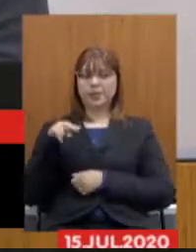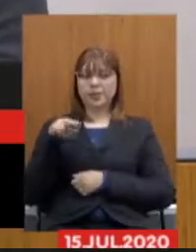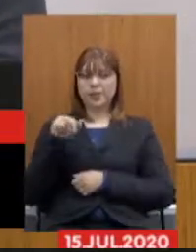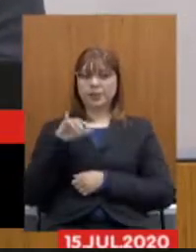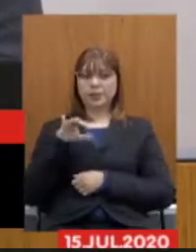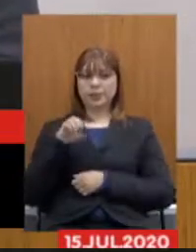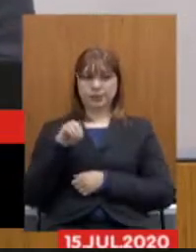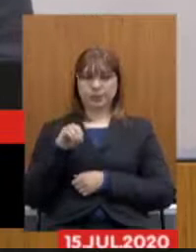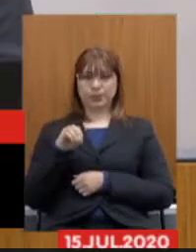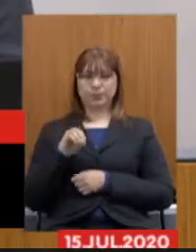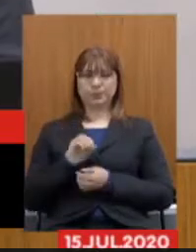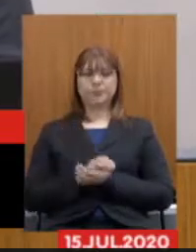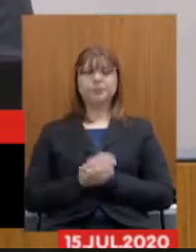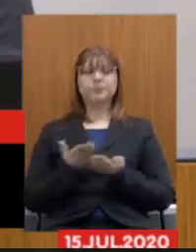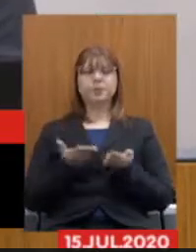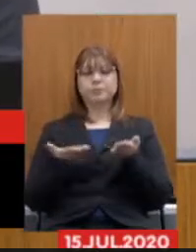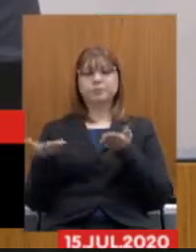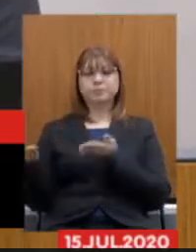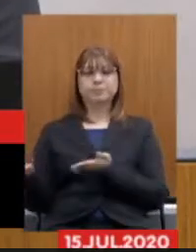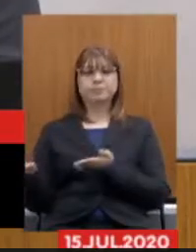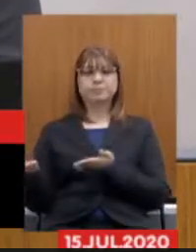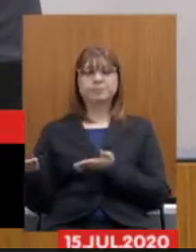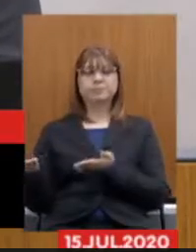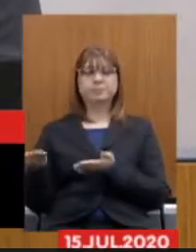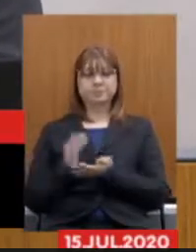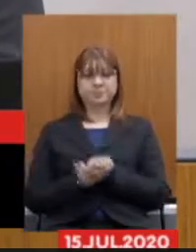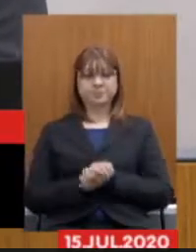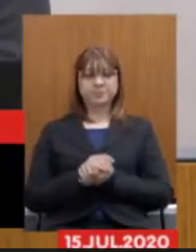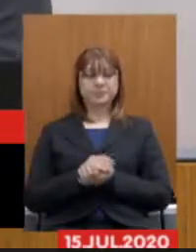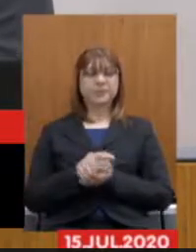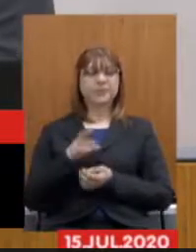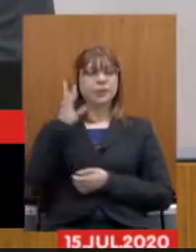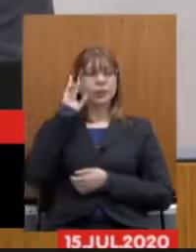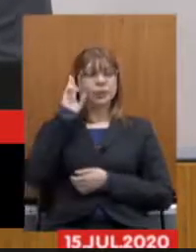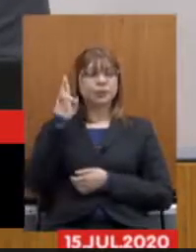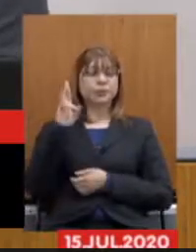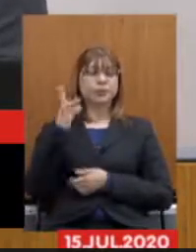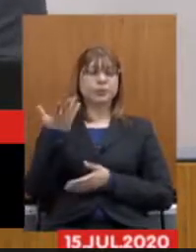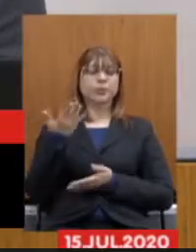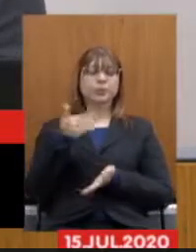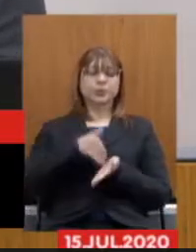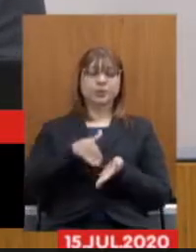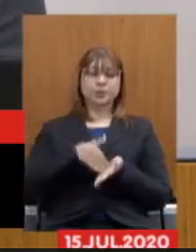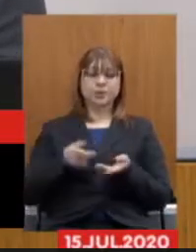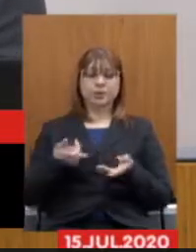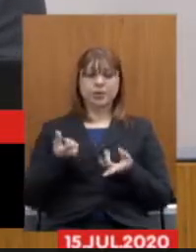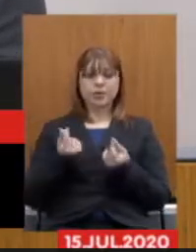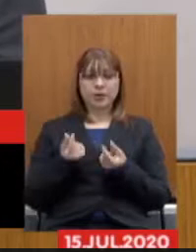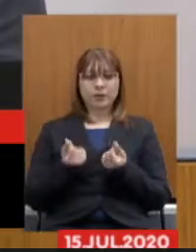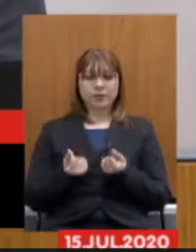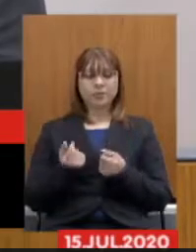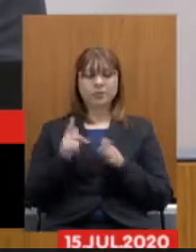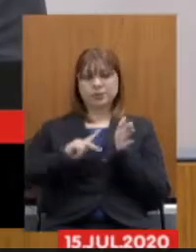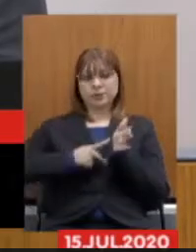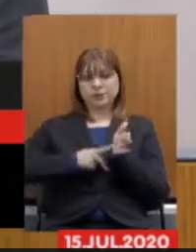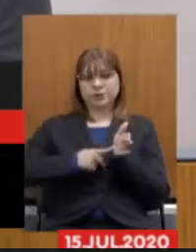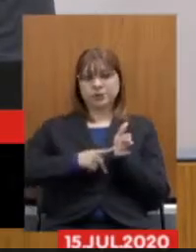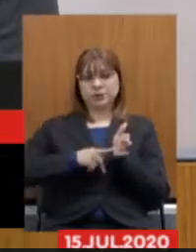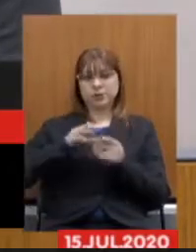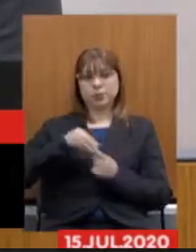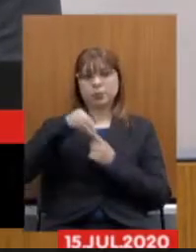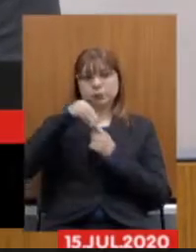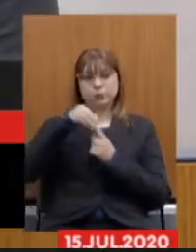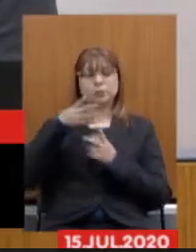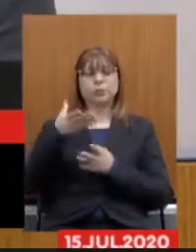Franco com a palavra neste momento o diretor da secretaria de finanças do sindicato único dos